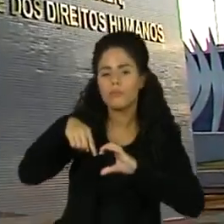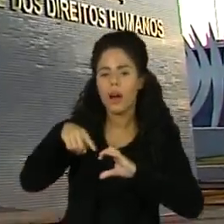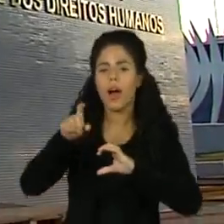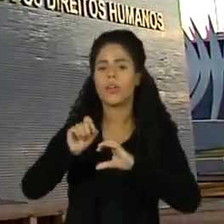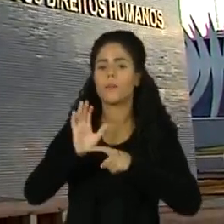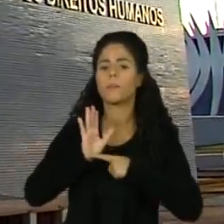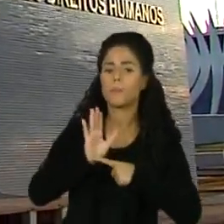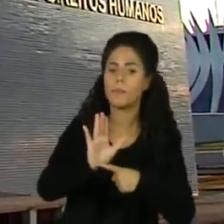atos do governo federal. Tchau!